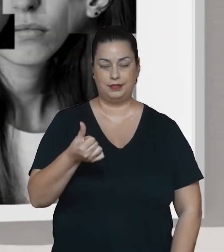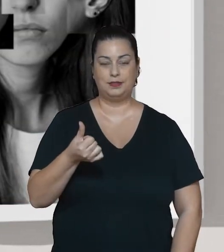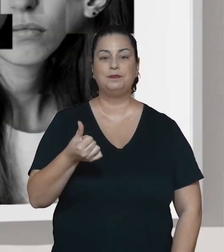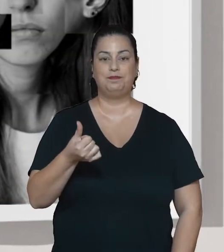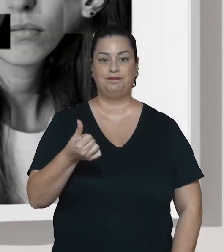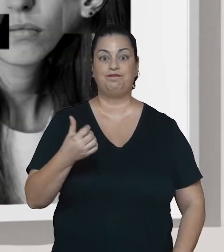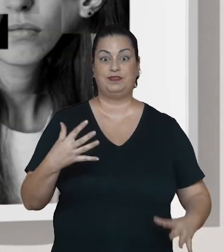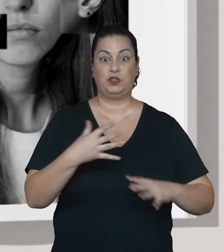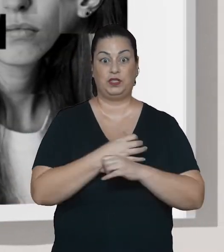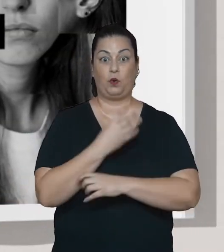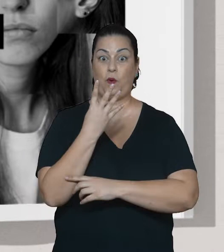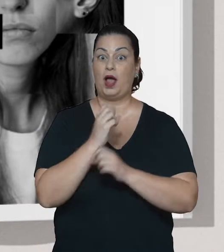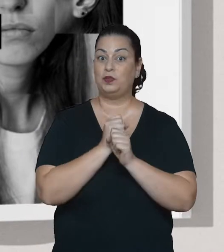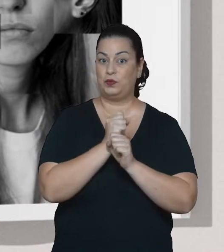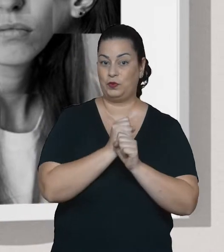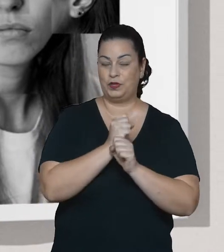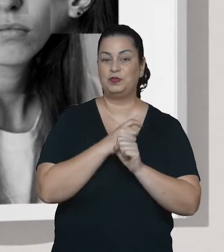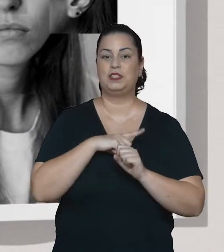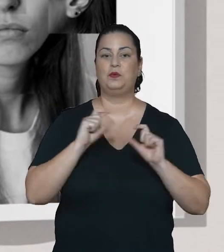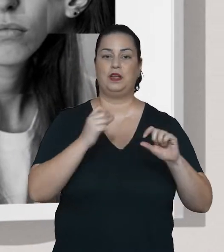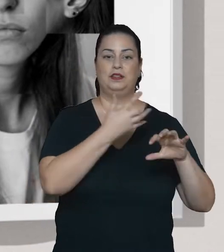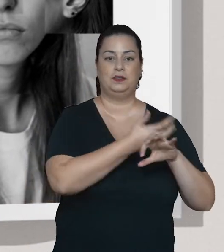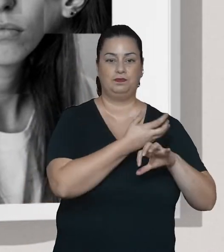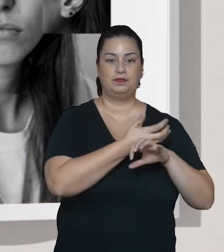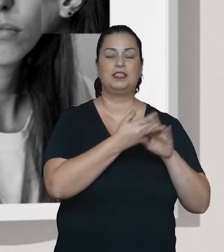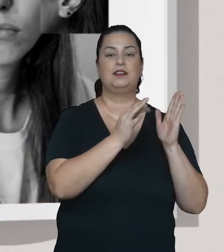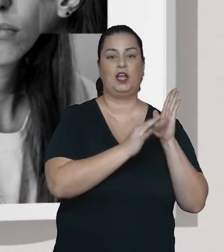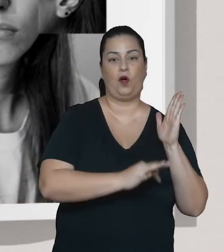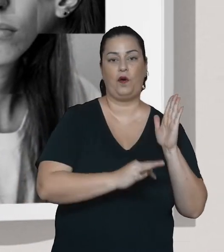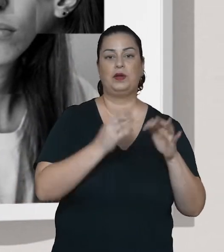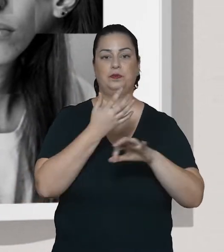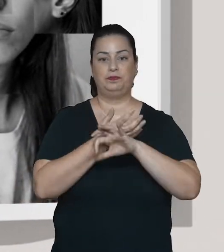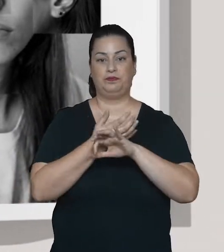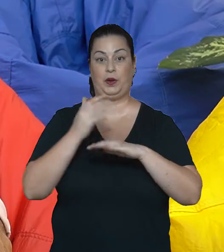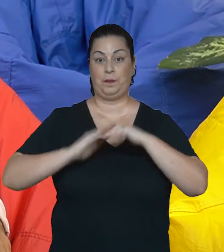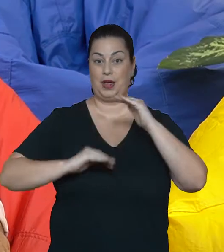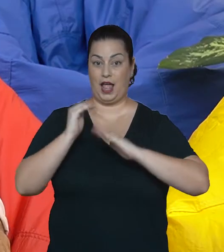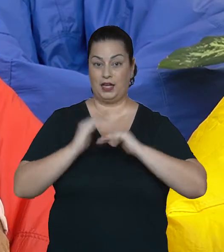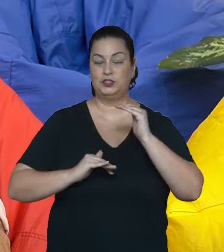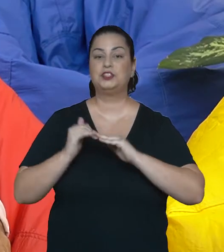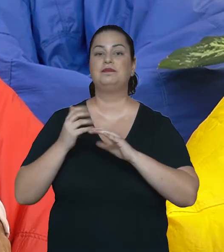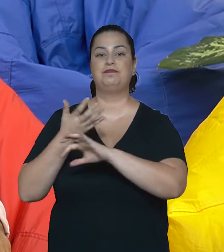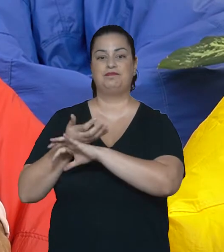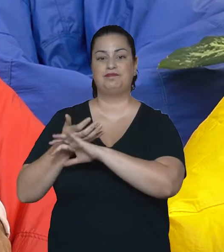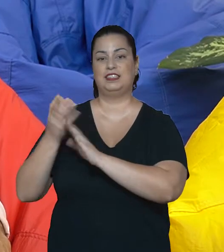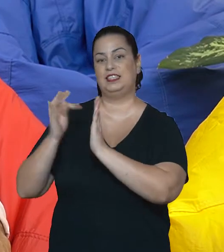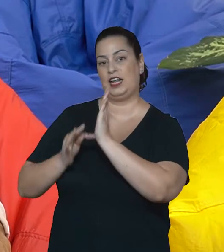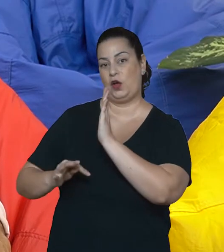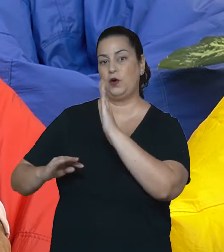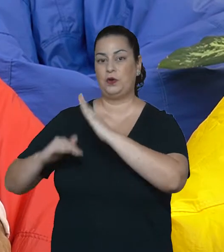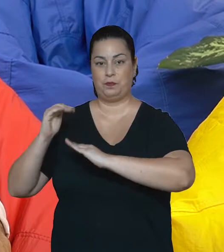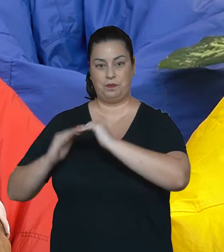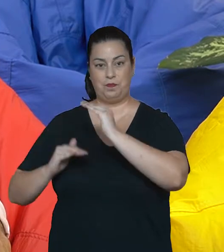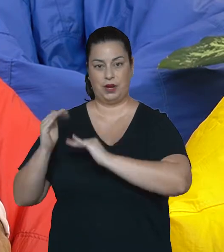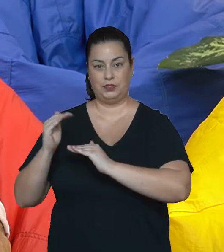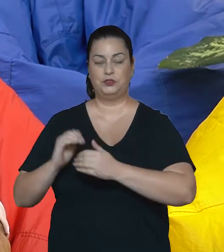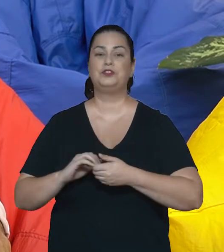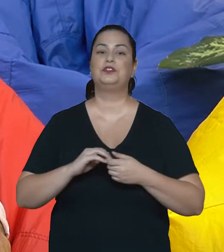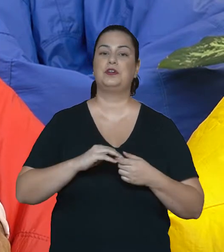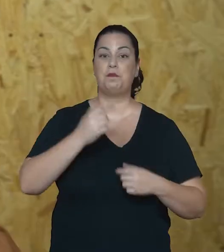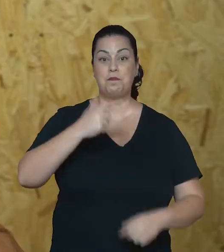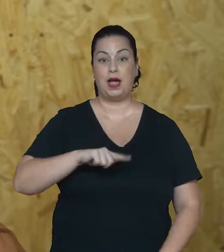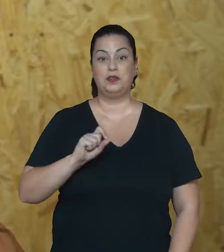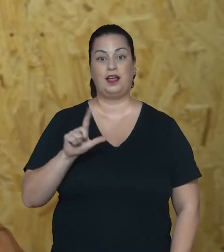anos e possui disciplinas teóricas, práticas e teórico-práticas, além de vários laboratórios e